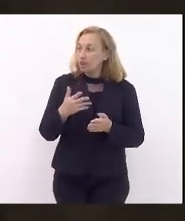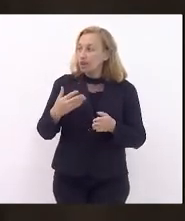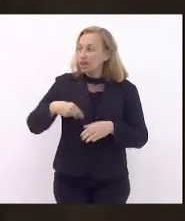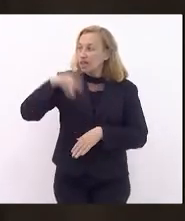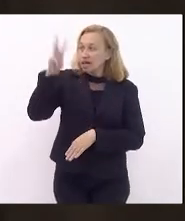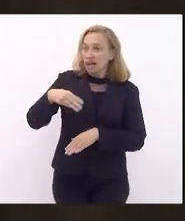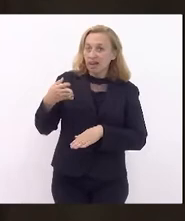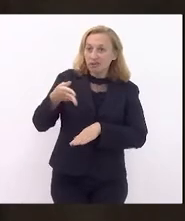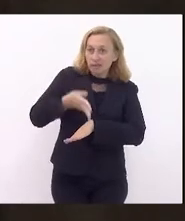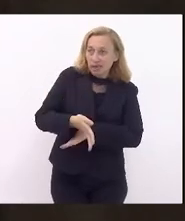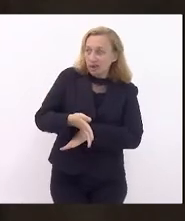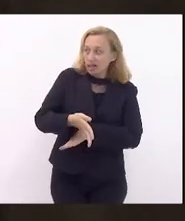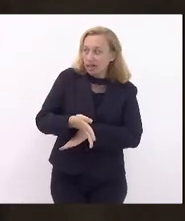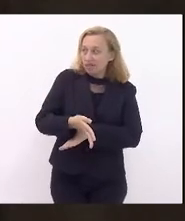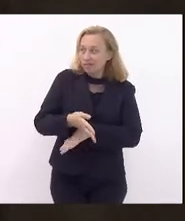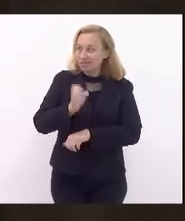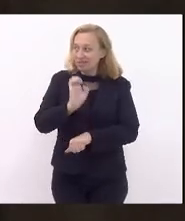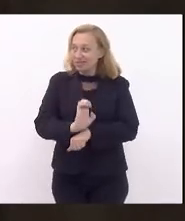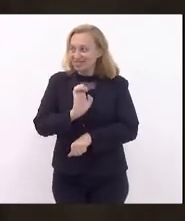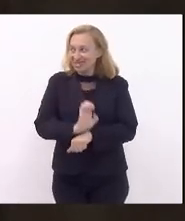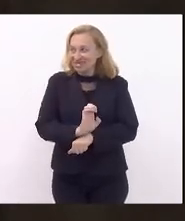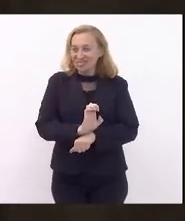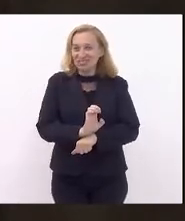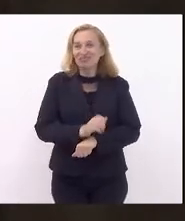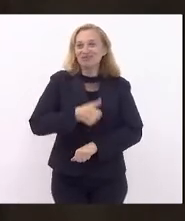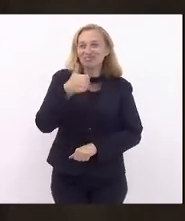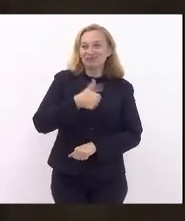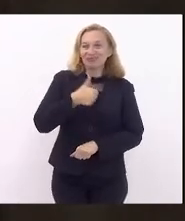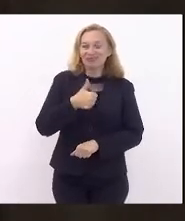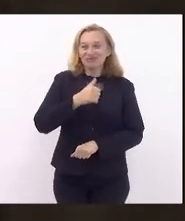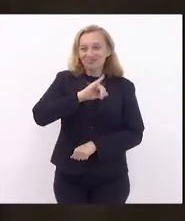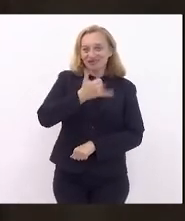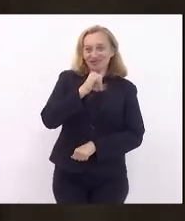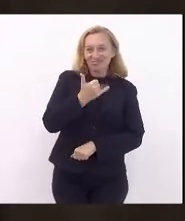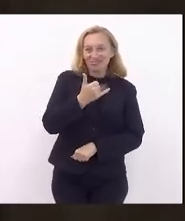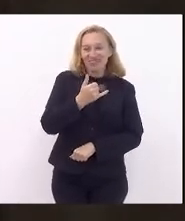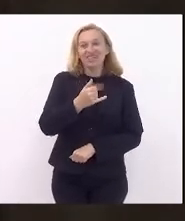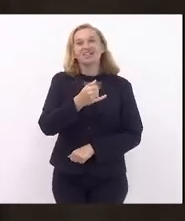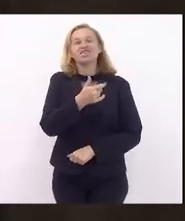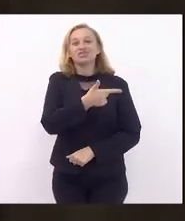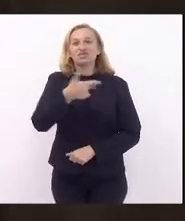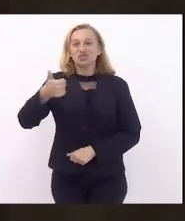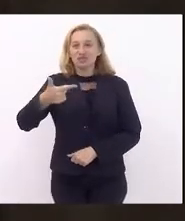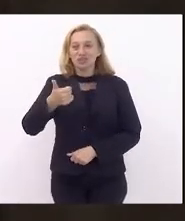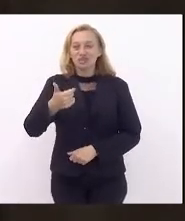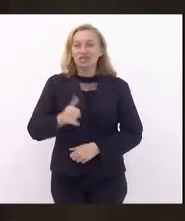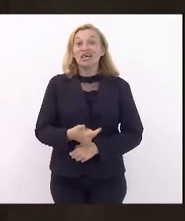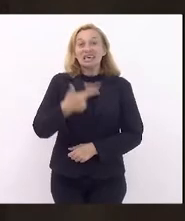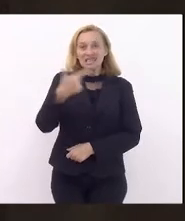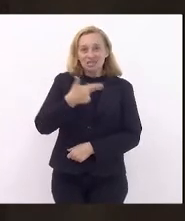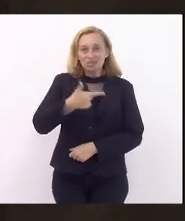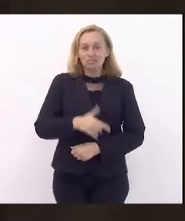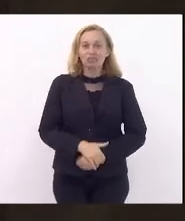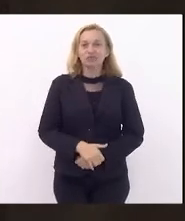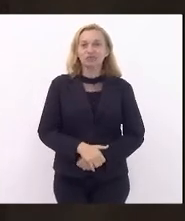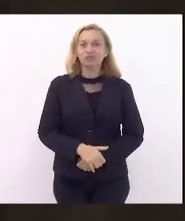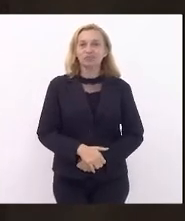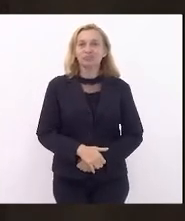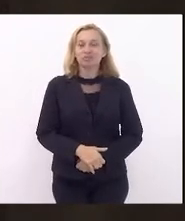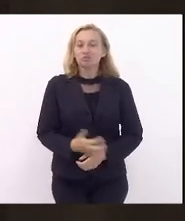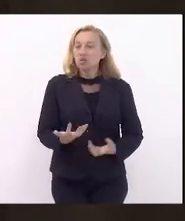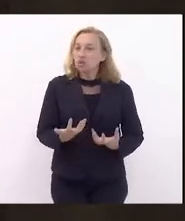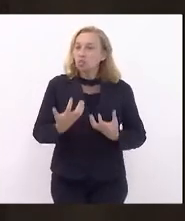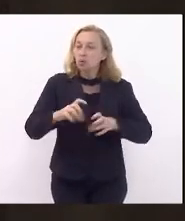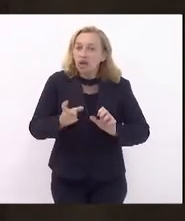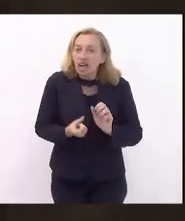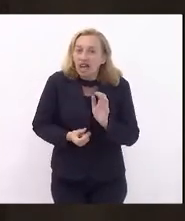no Estado após 1º de janeiro de 2022. E, segundo, não quer